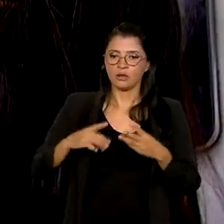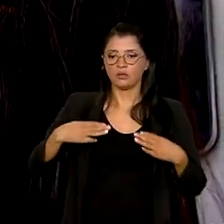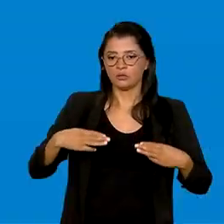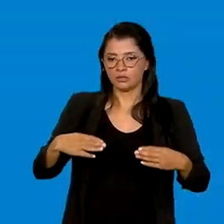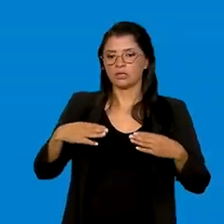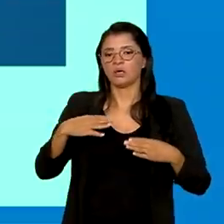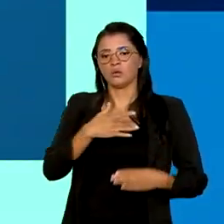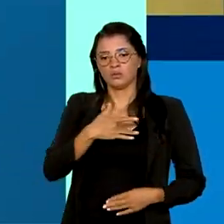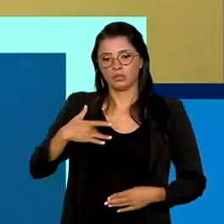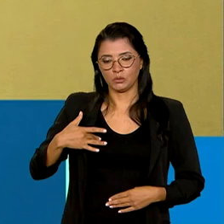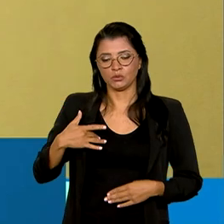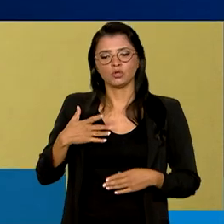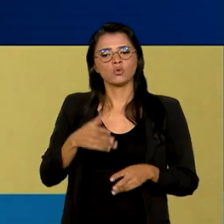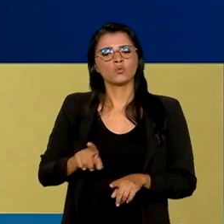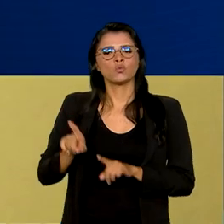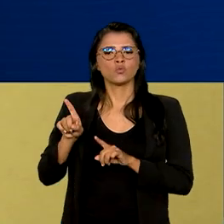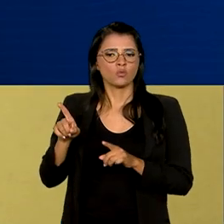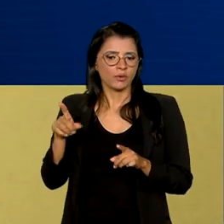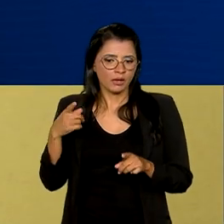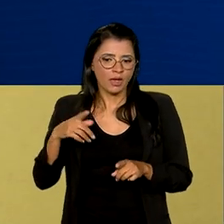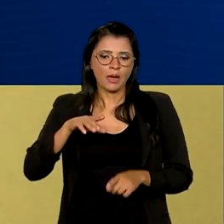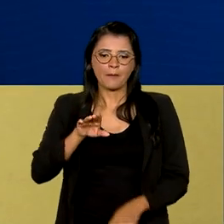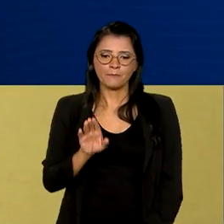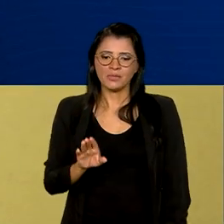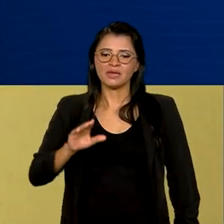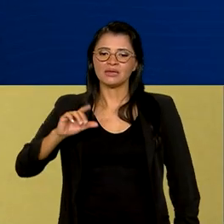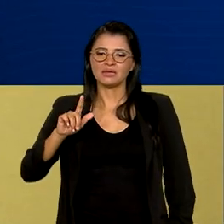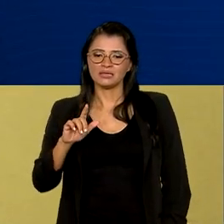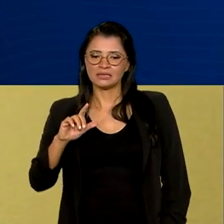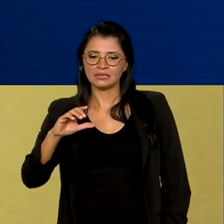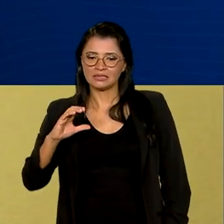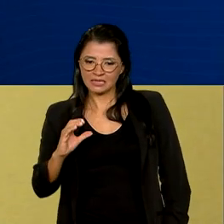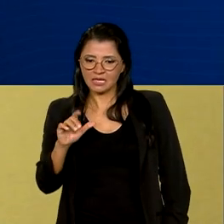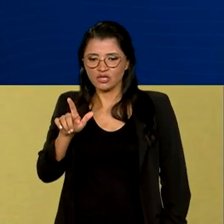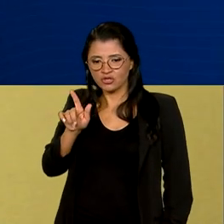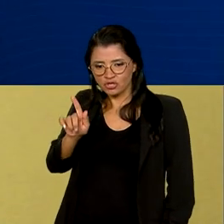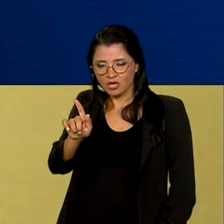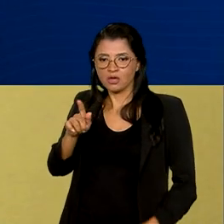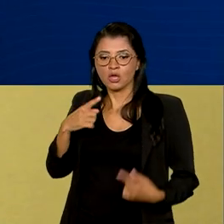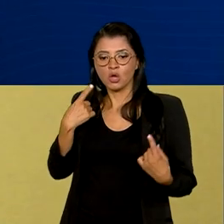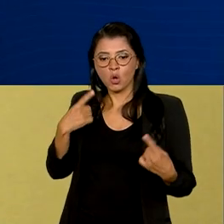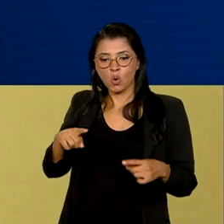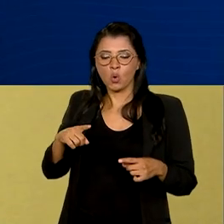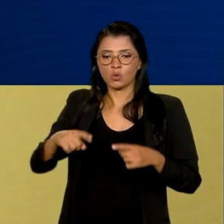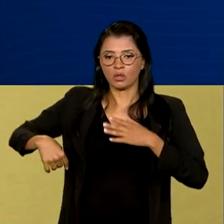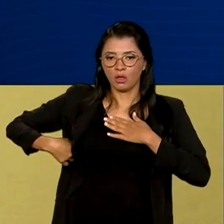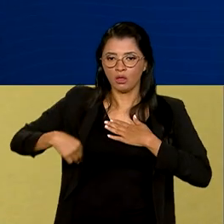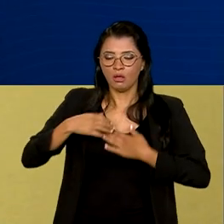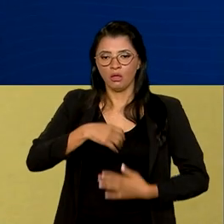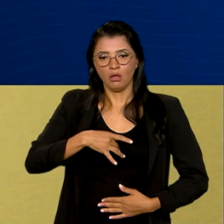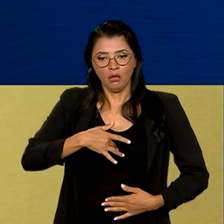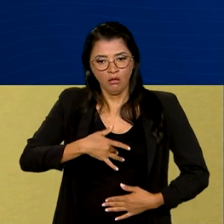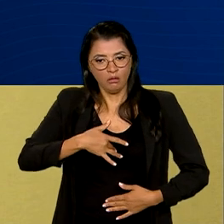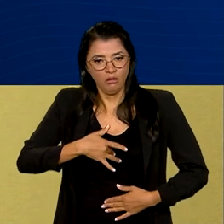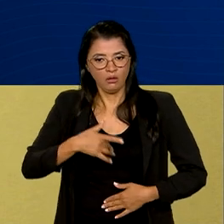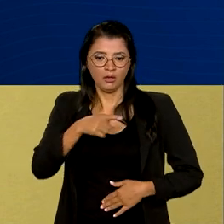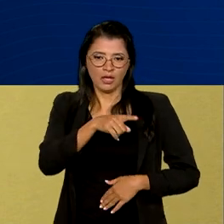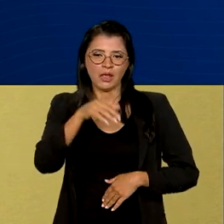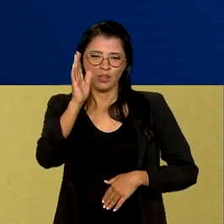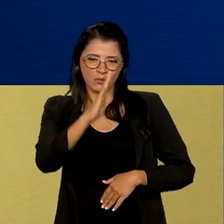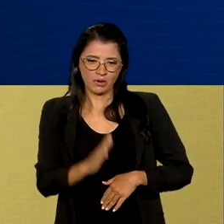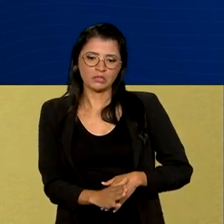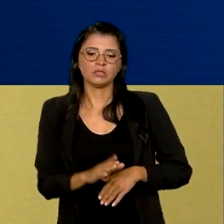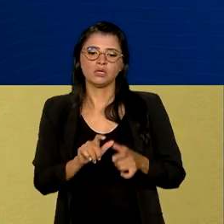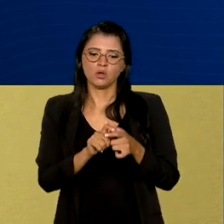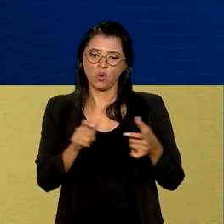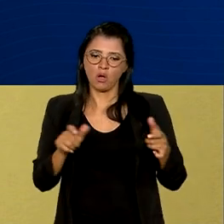Saúde. No que se refere à BCG, vacina que previne contra a tuberculose, a cobertura no Brasil teve